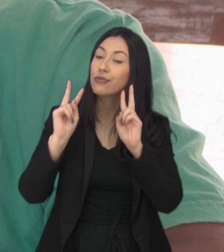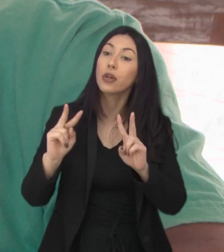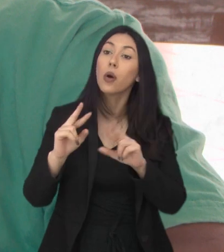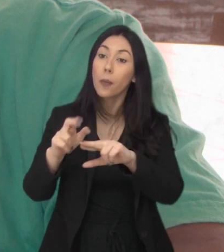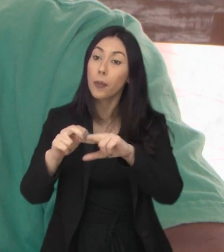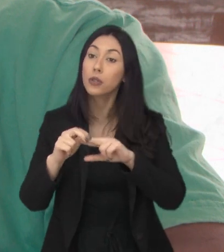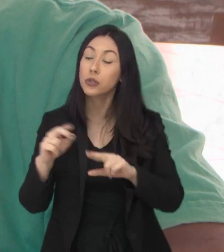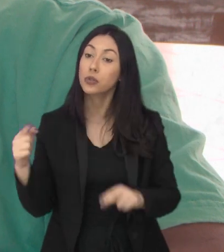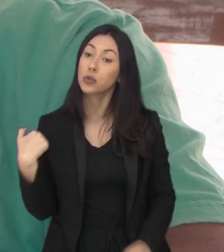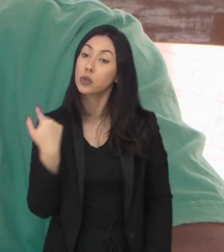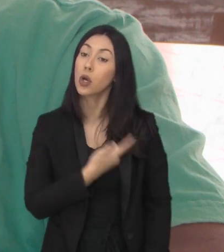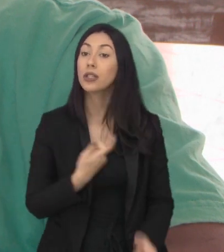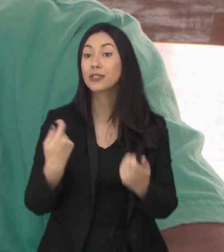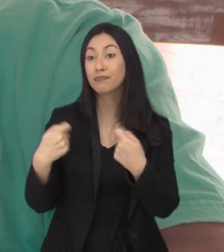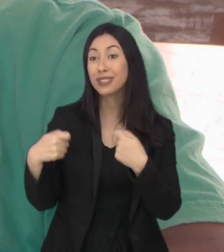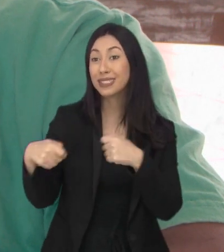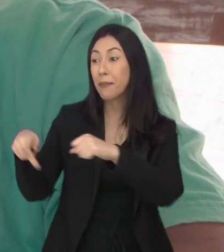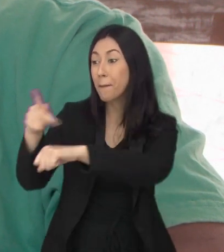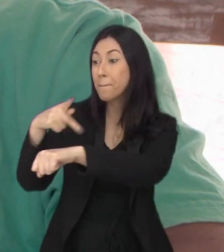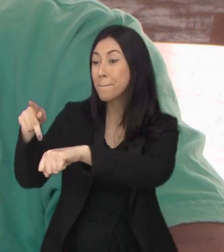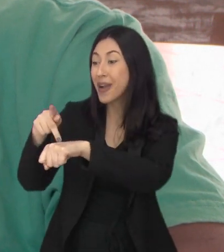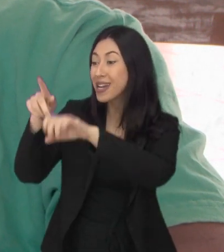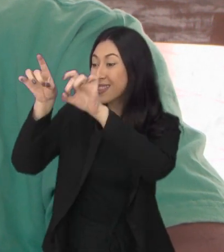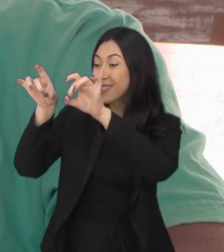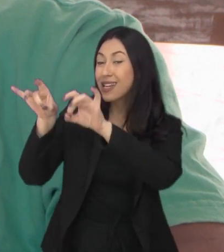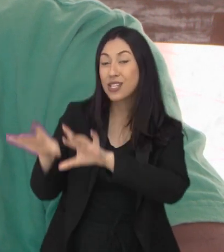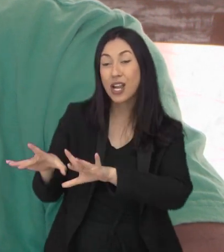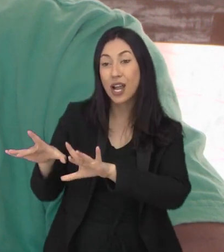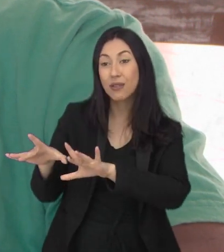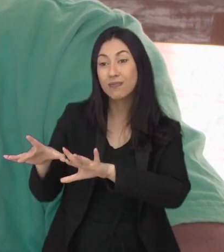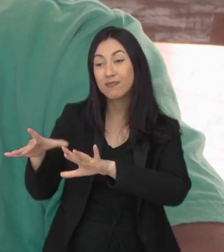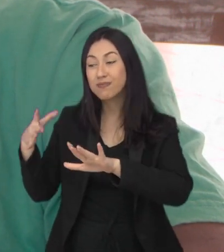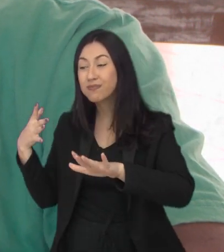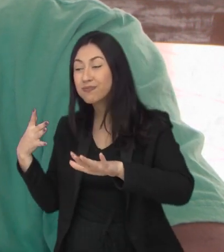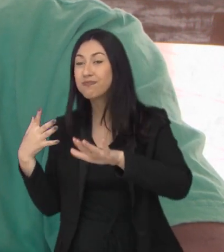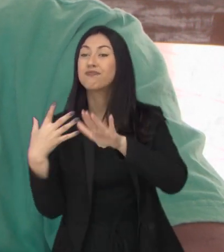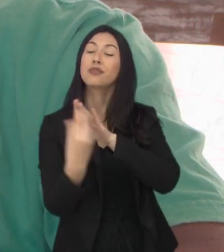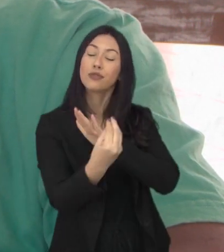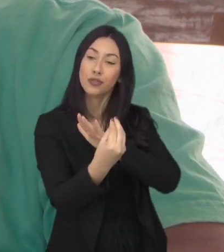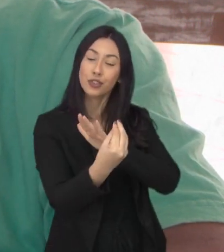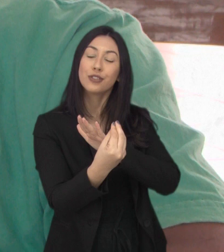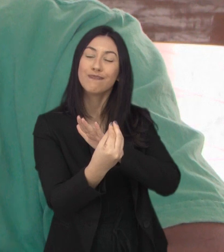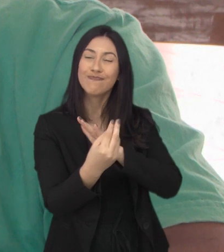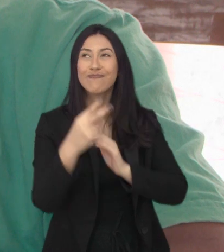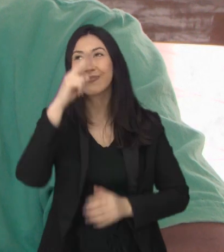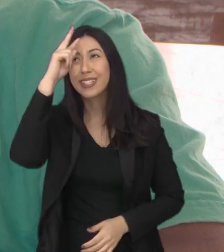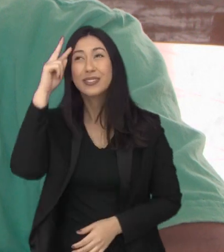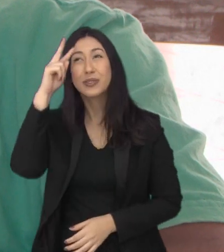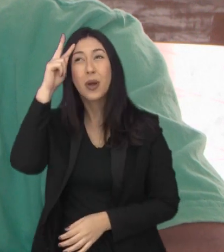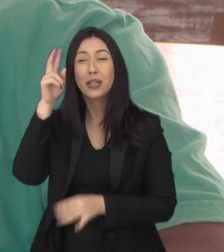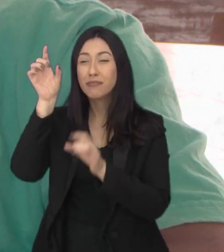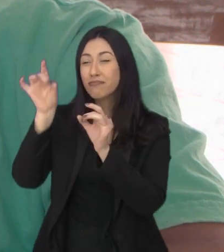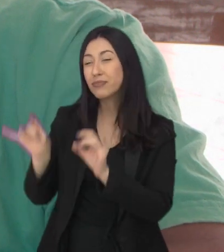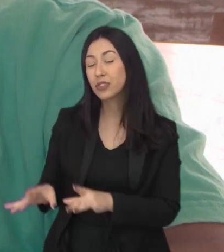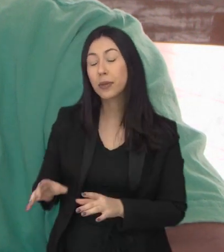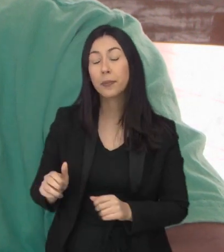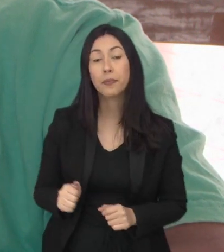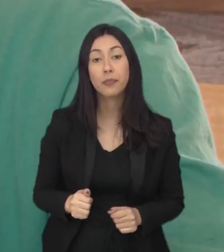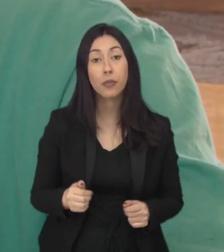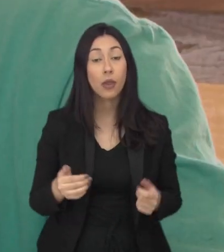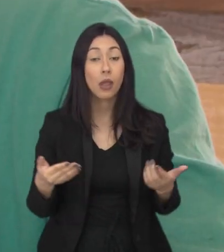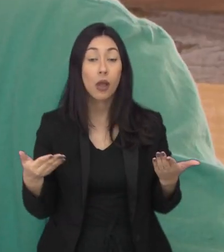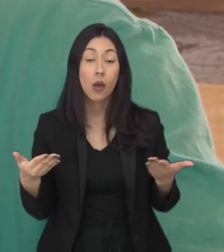E, por conta disso, nós tivemos que deixar o nosso país, deixar a nossa cidade. Deixar tudo que nós construímos enquanto história ali.